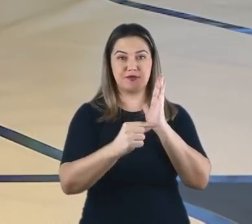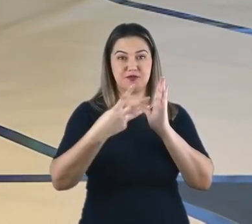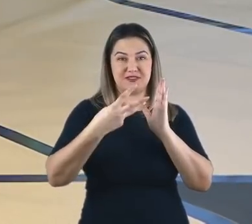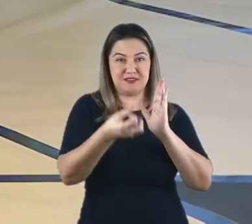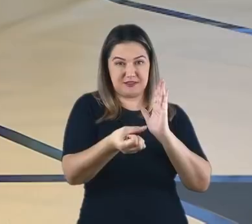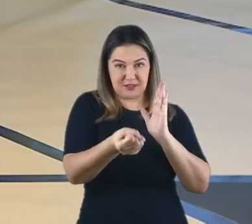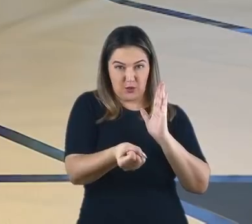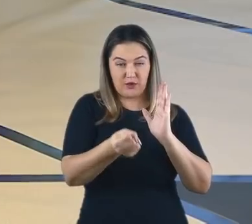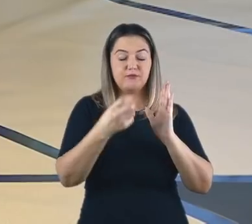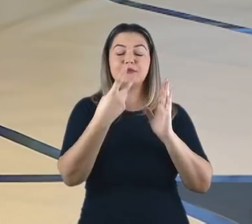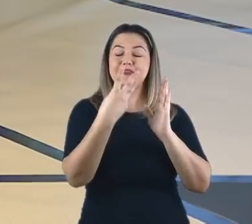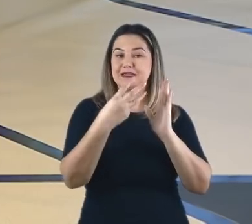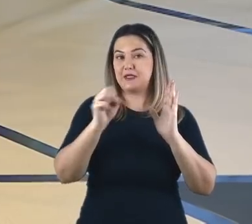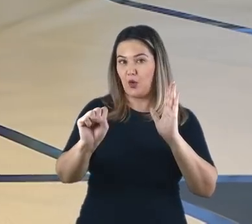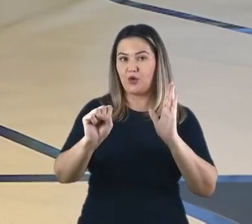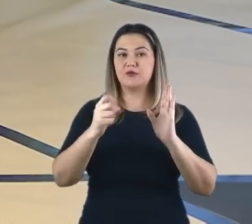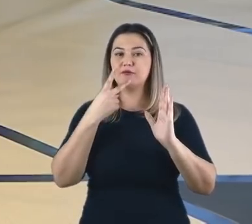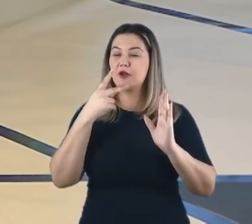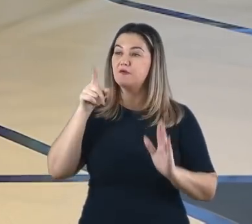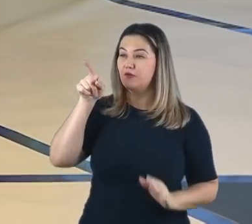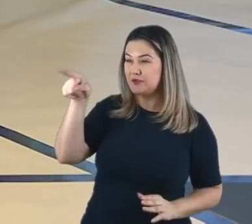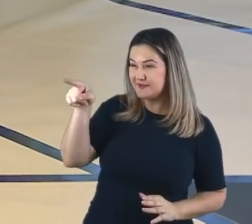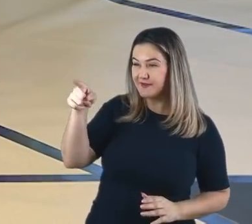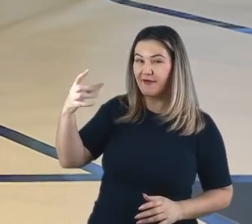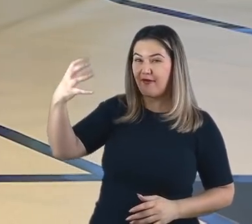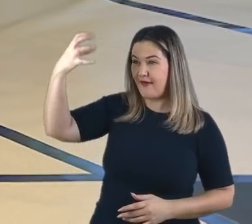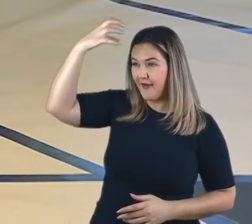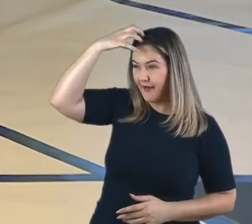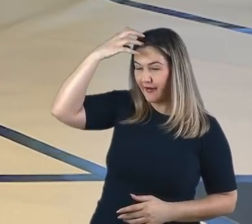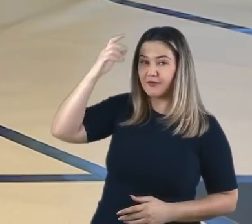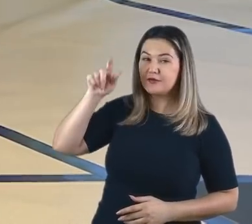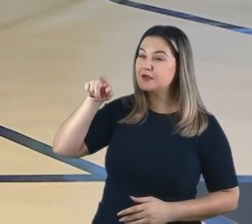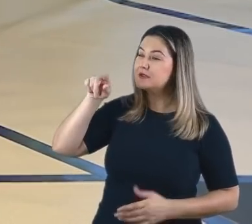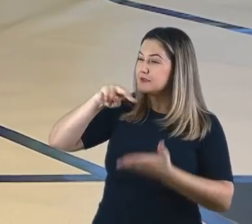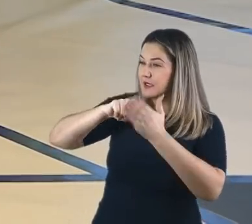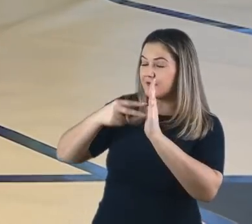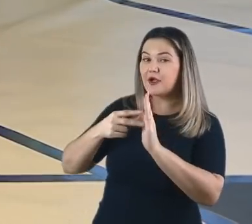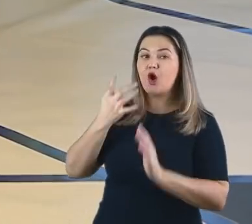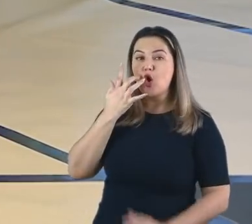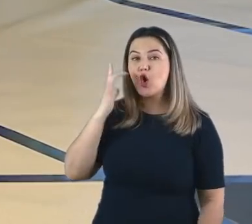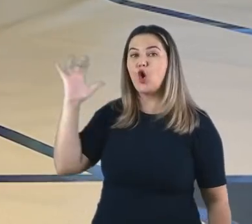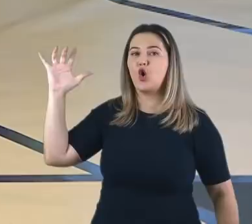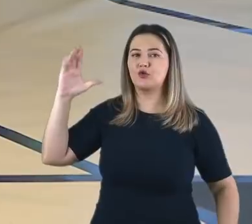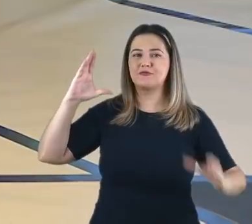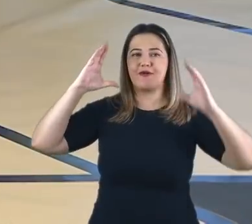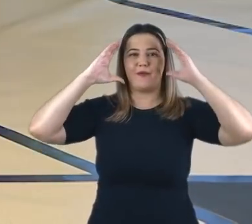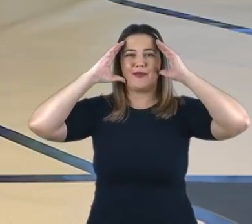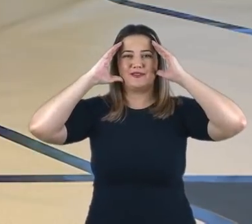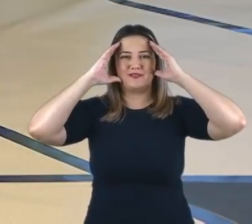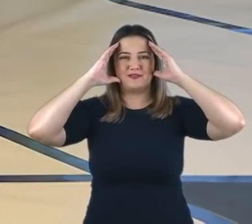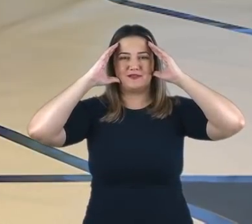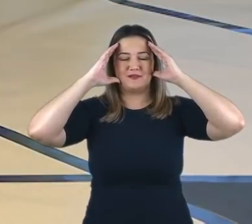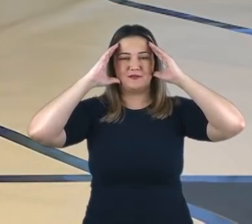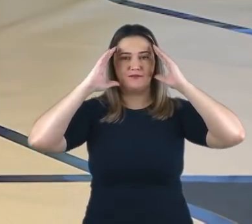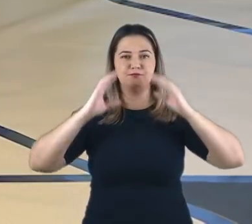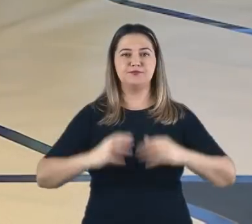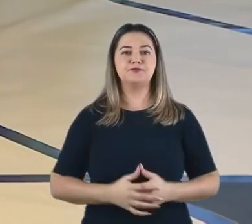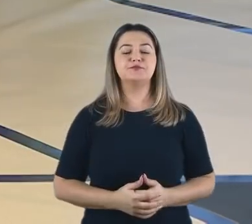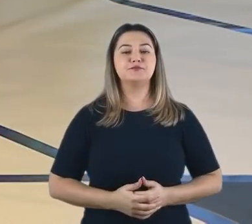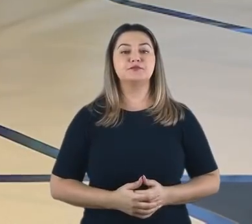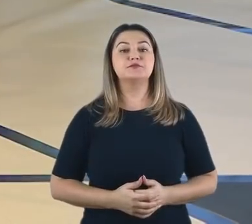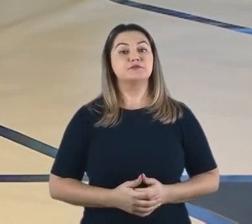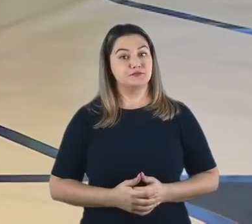profeta falou, Você, ó rei, é a cabeça de ouro. Nesse caso, o fato é que, em contraste com a